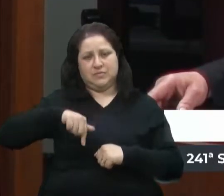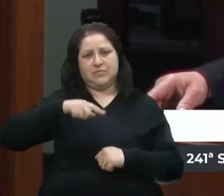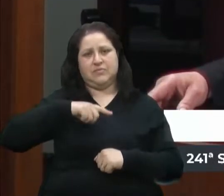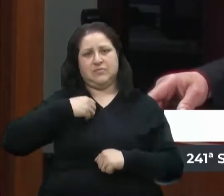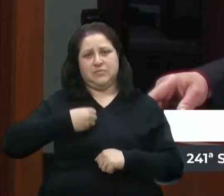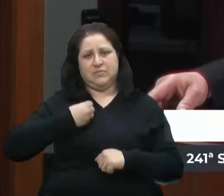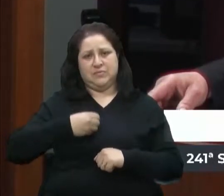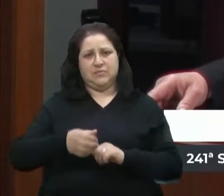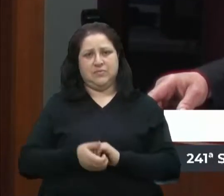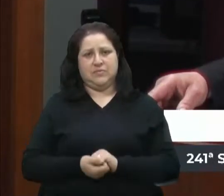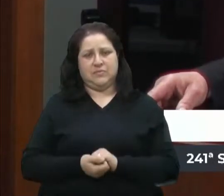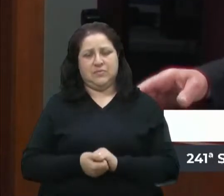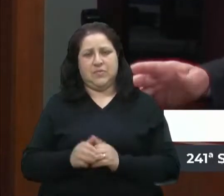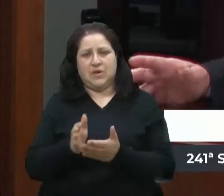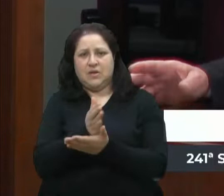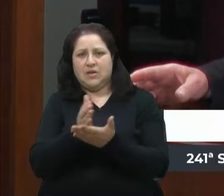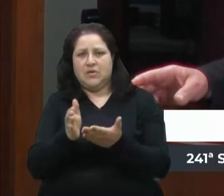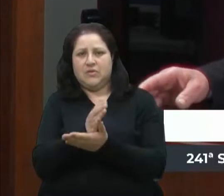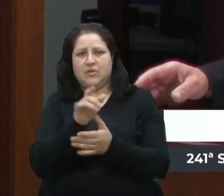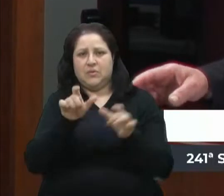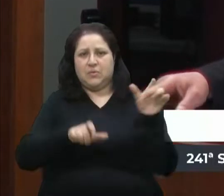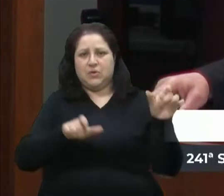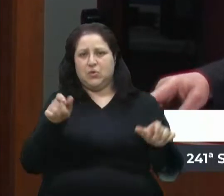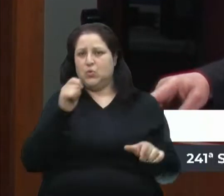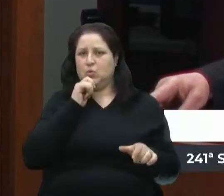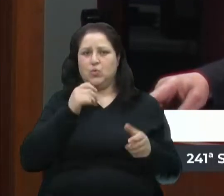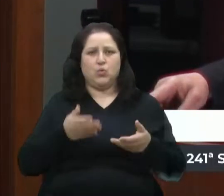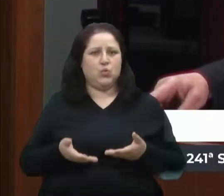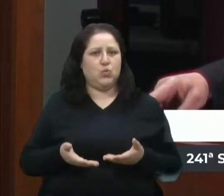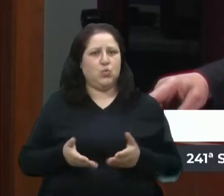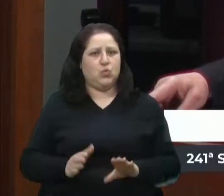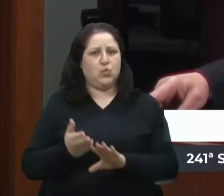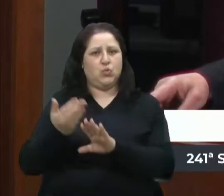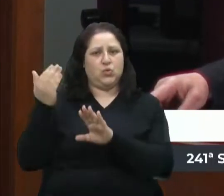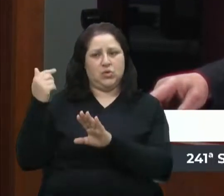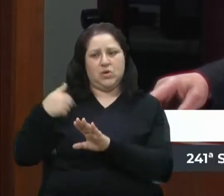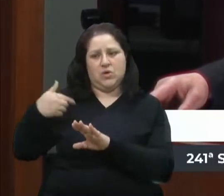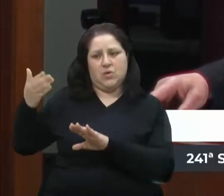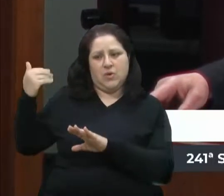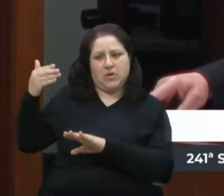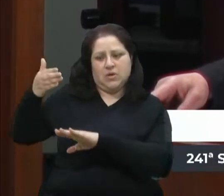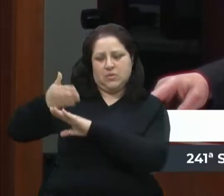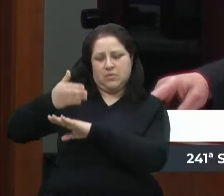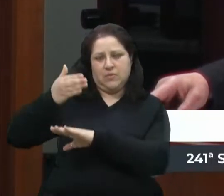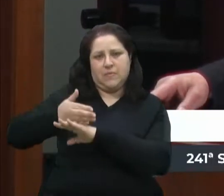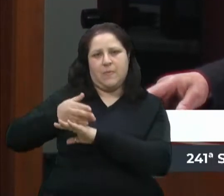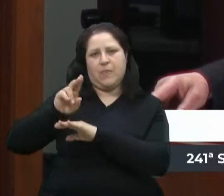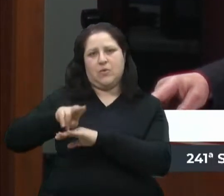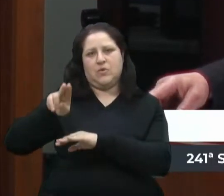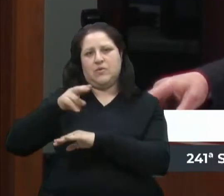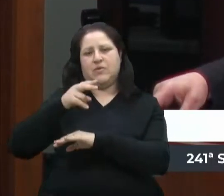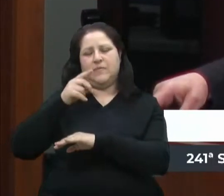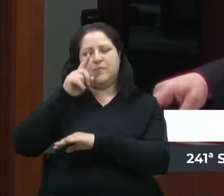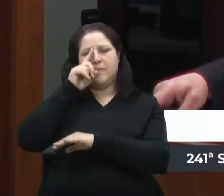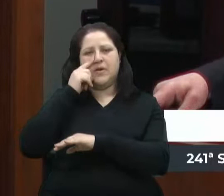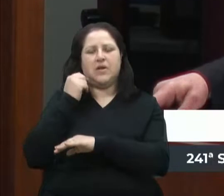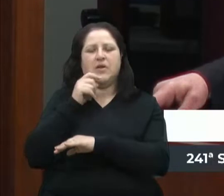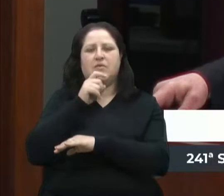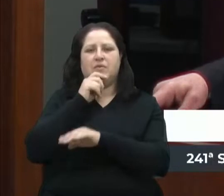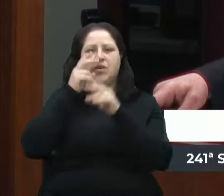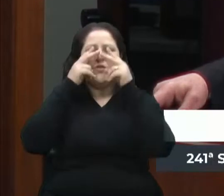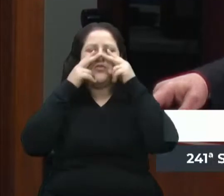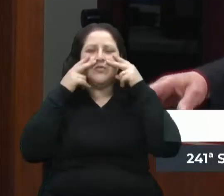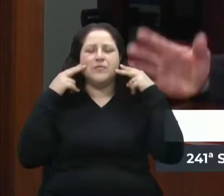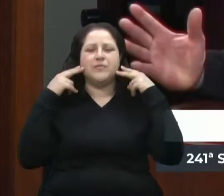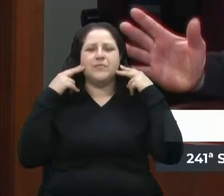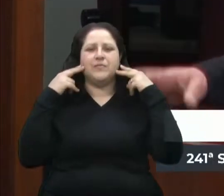Talvez muitos aqui não tinham nem nascido quando eu participei com a cara pintada de verde e amarelo nas ruas,